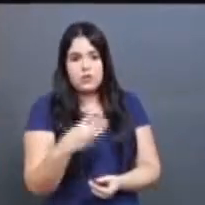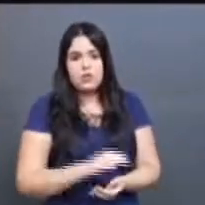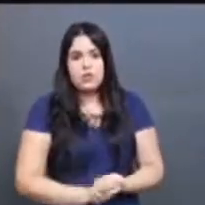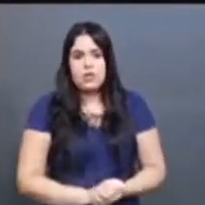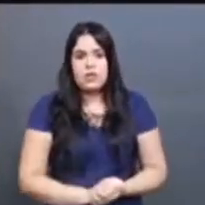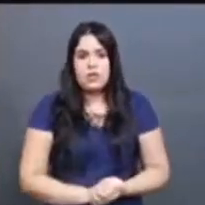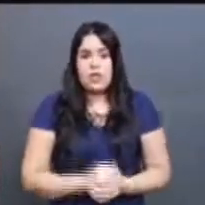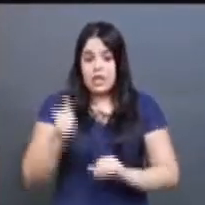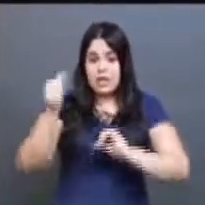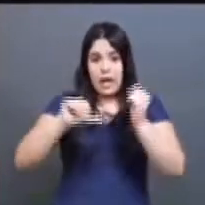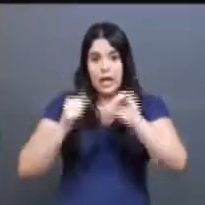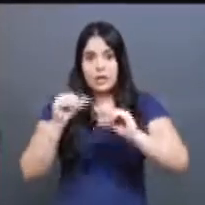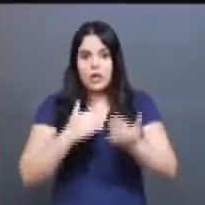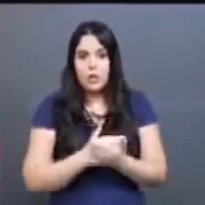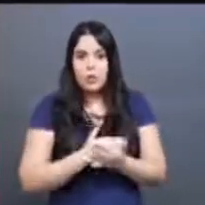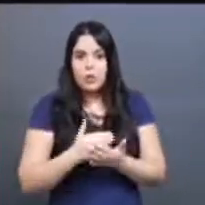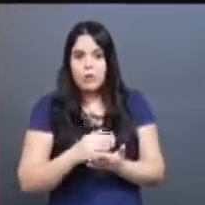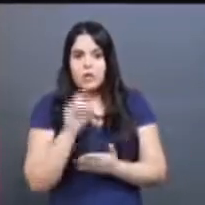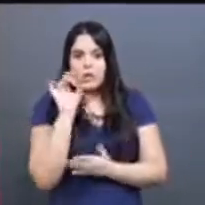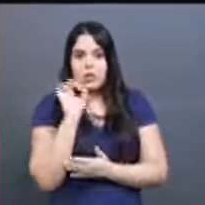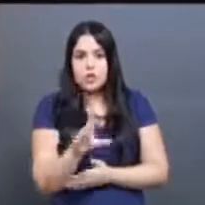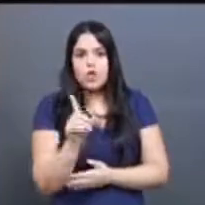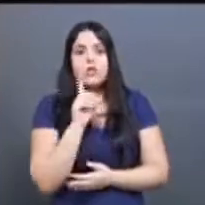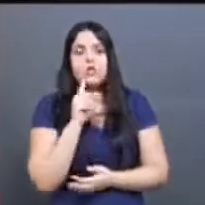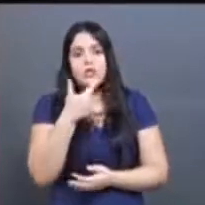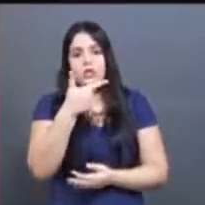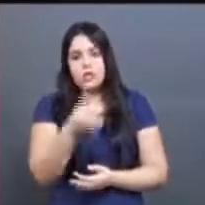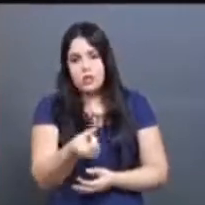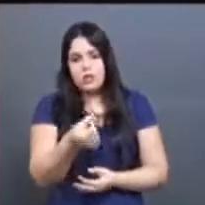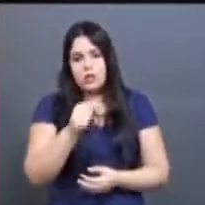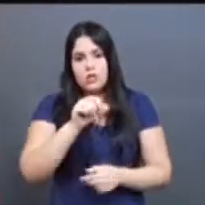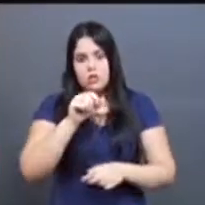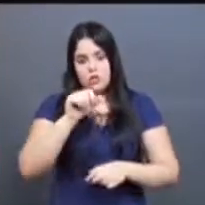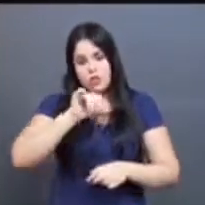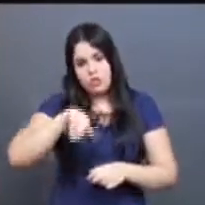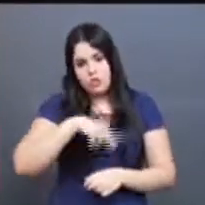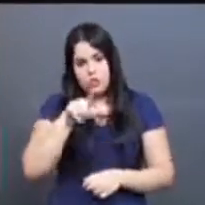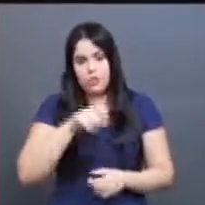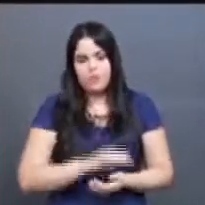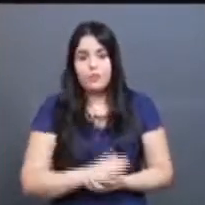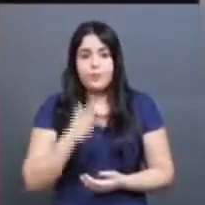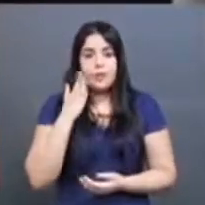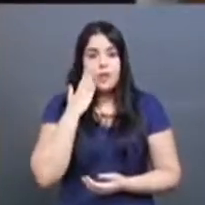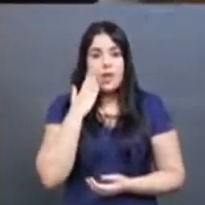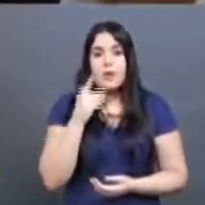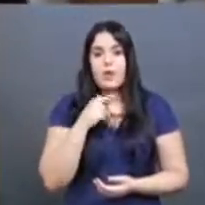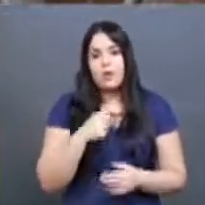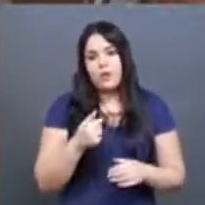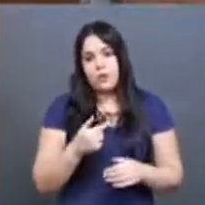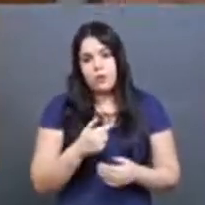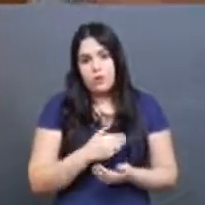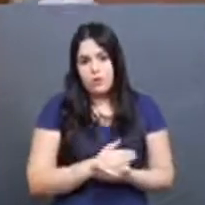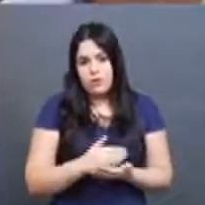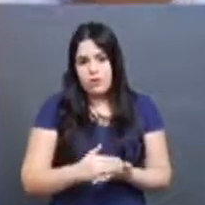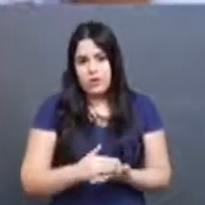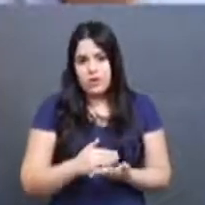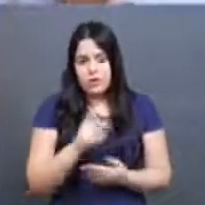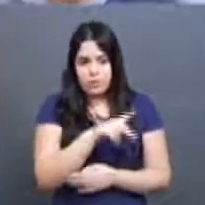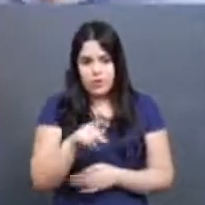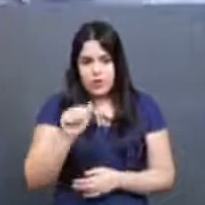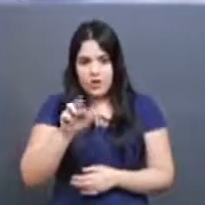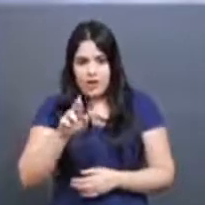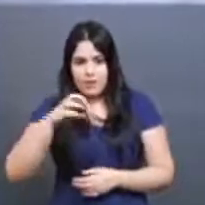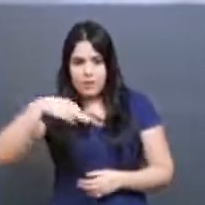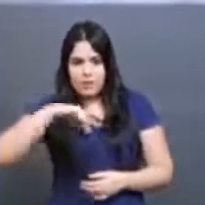as análises começam a ser feitas apenas no dia 26 de julho. Para saber mais, eu converso com o pró-reitor de graduação, professor Armindo